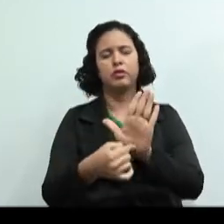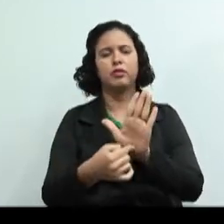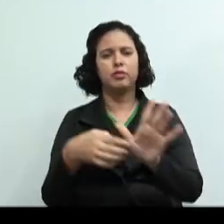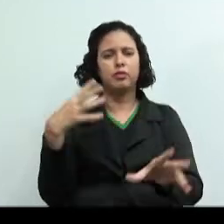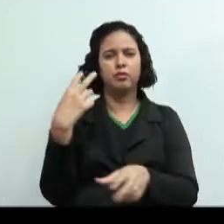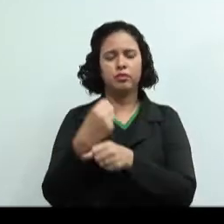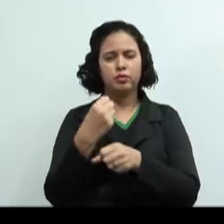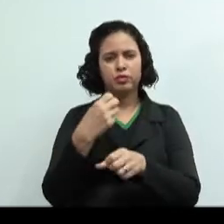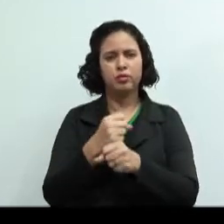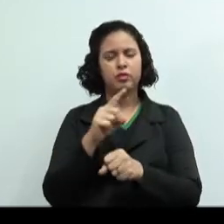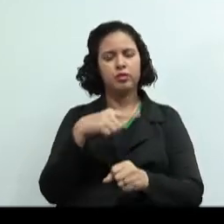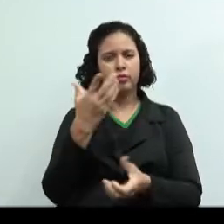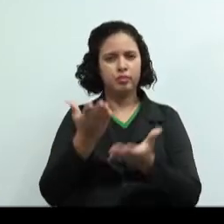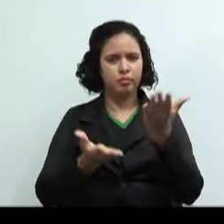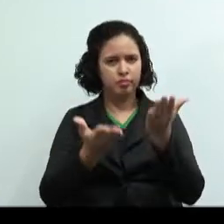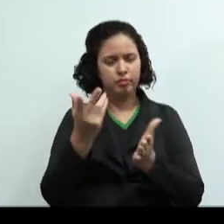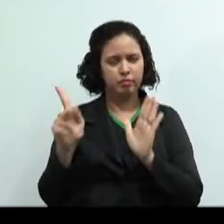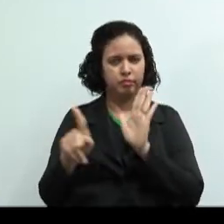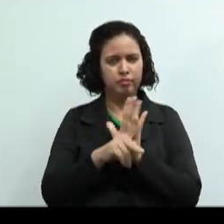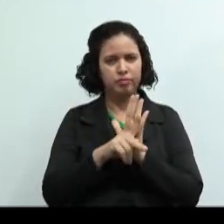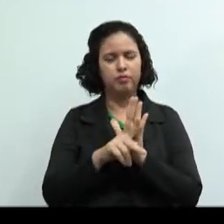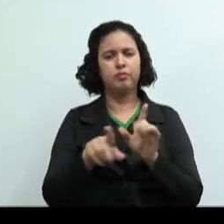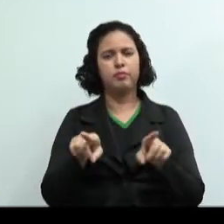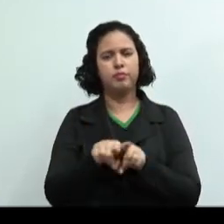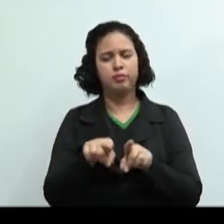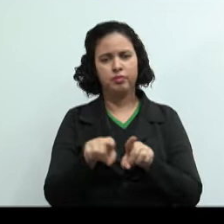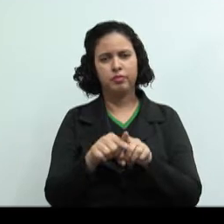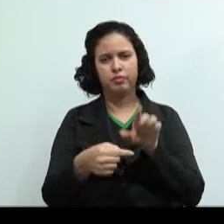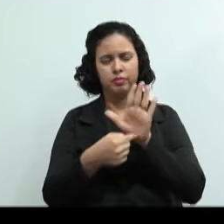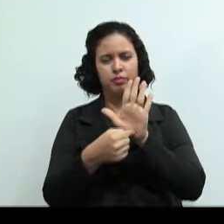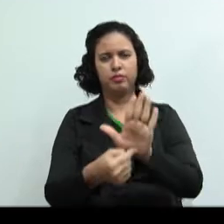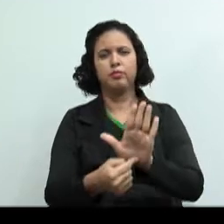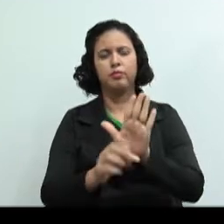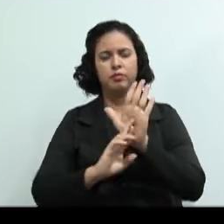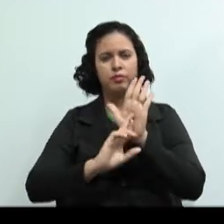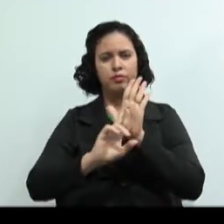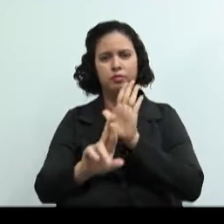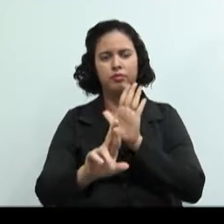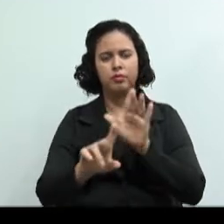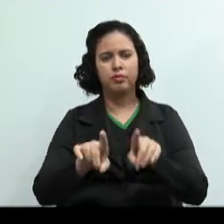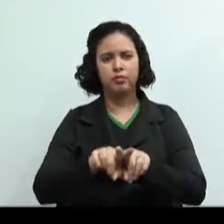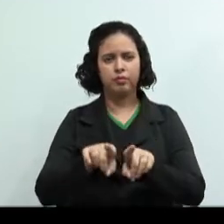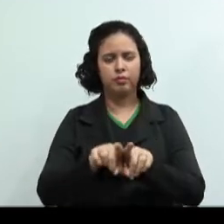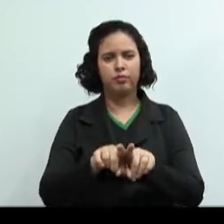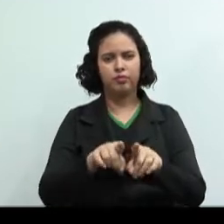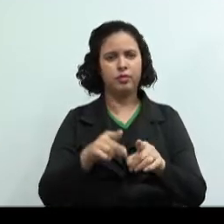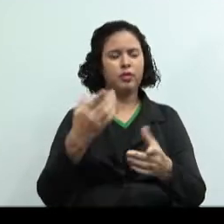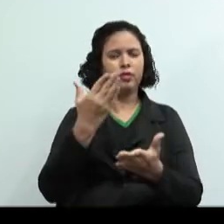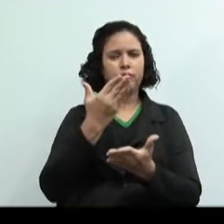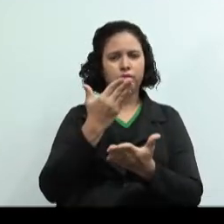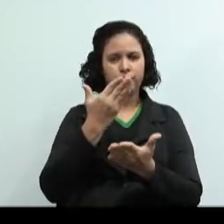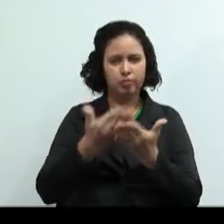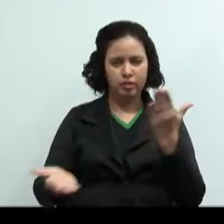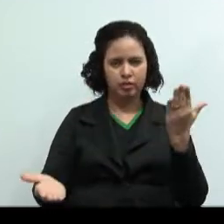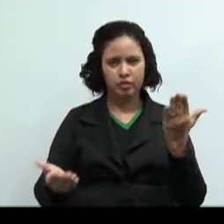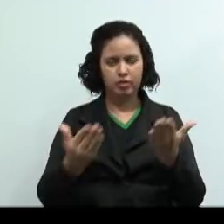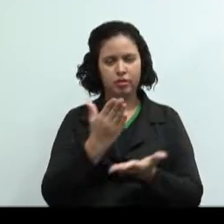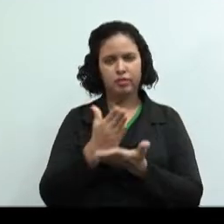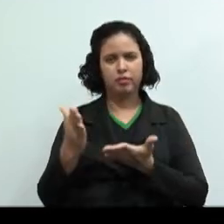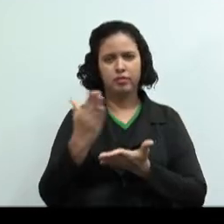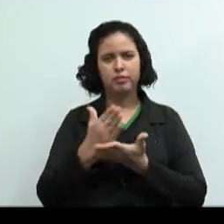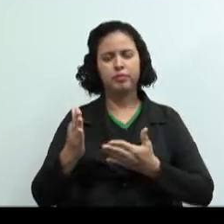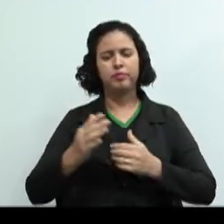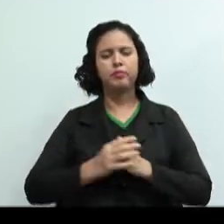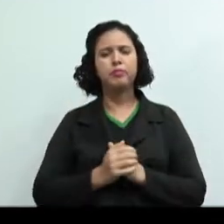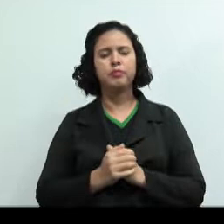É o balanço patrimonial e a demonstração de resultado ou demonstração de sobras e perdas. Os fiscos do mundo